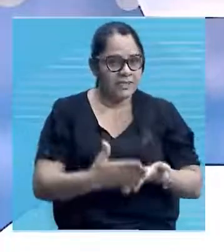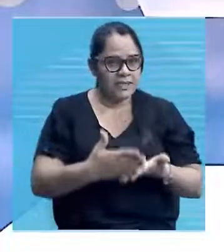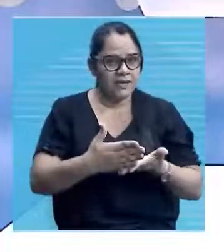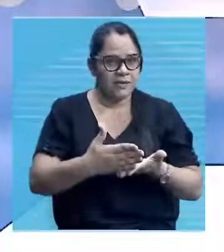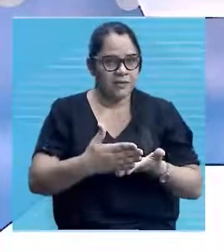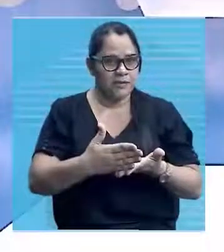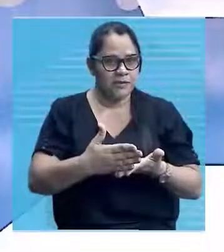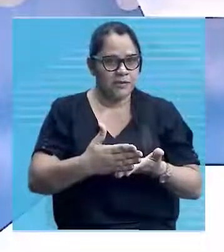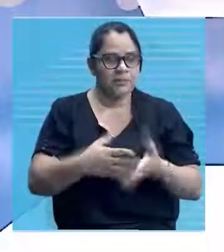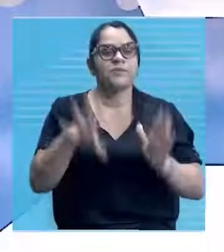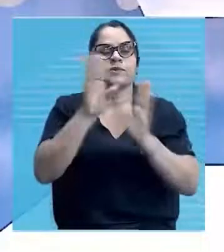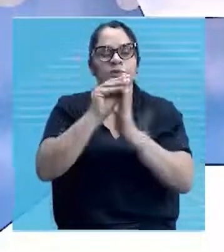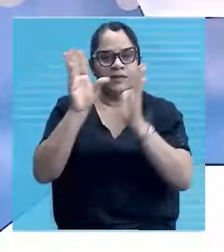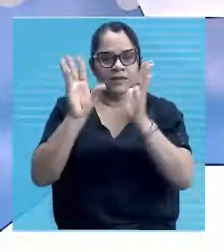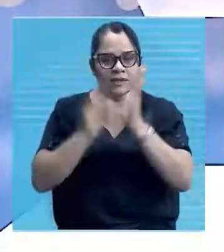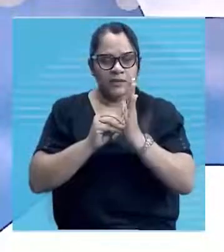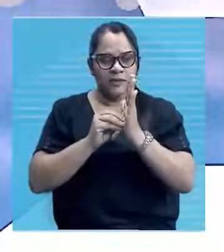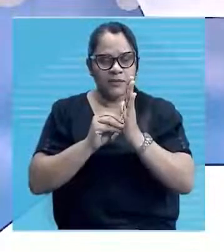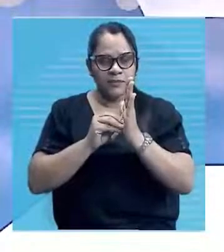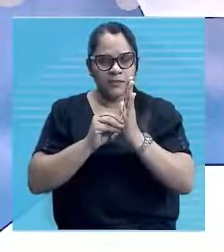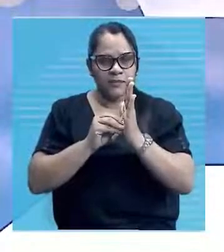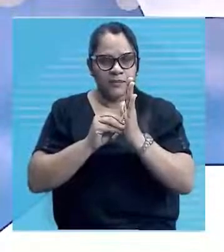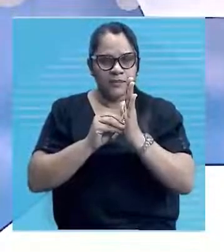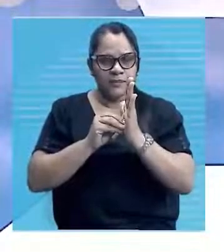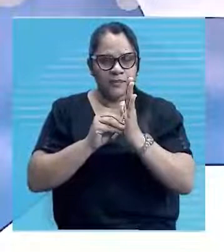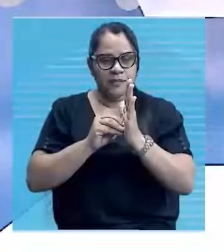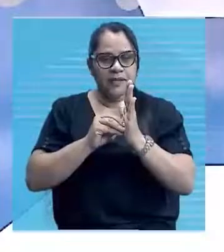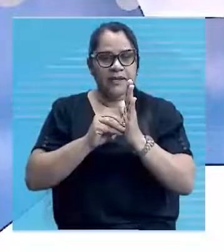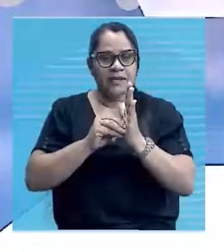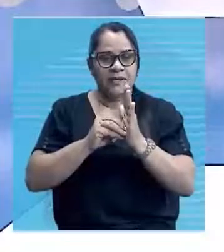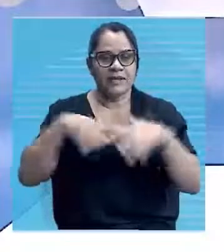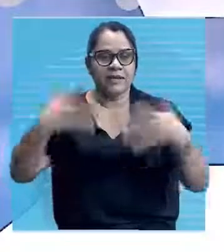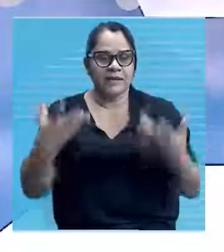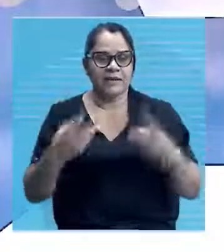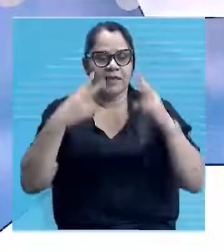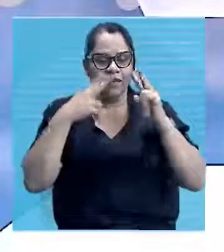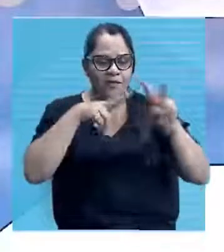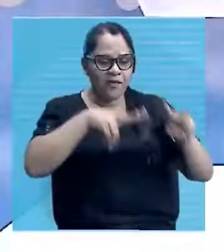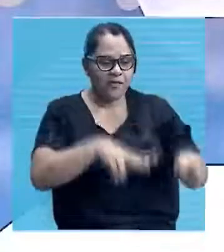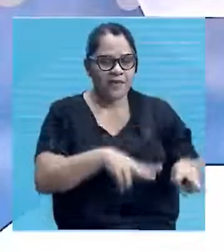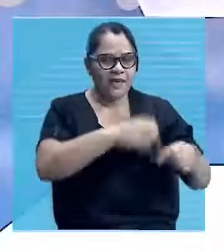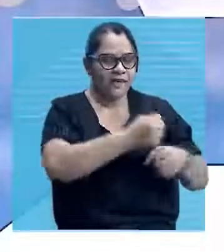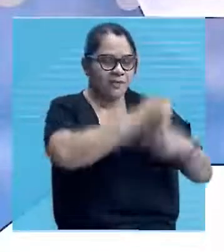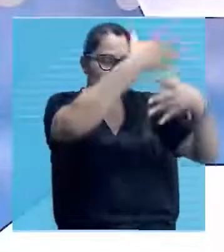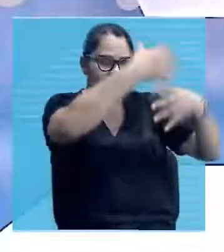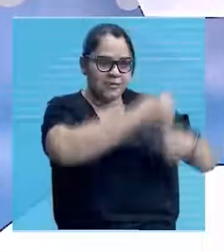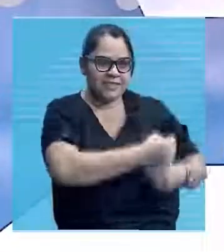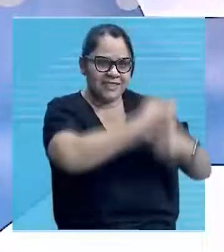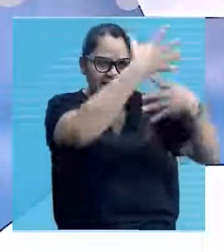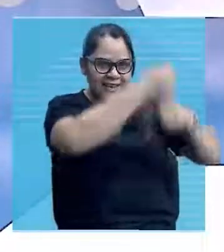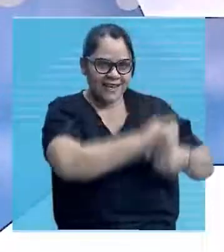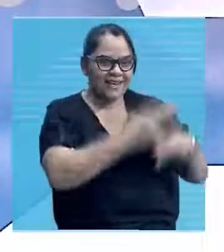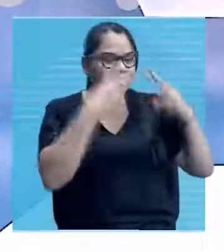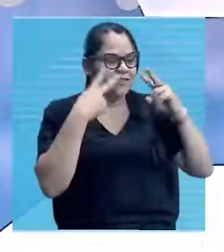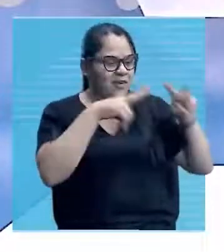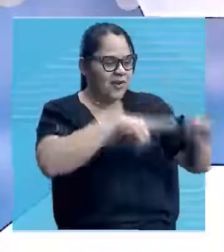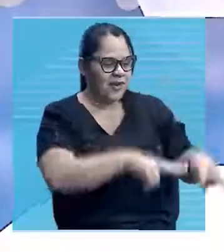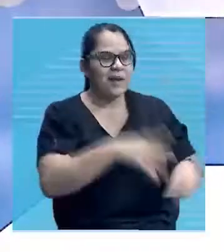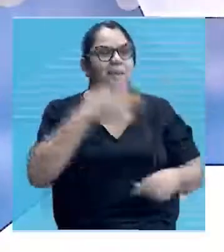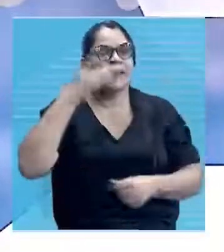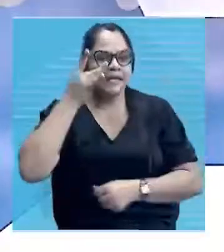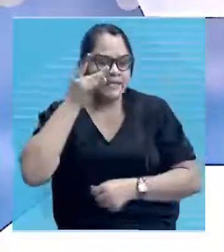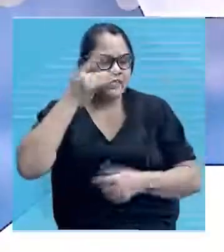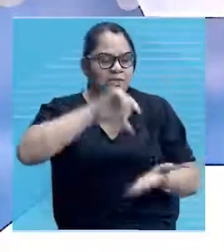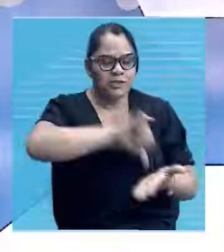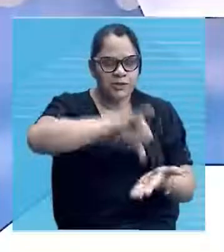o nosso conteúdo. Mas antes de partirmos para o nosso conteúdo, deixa-me ver quem é que está presente, né? Os polos que estão